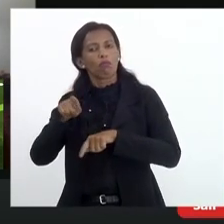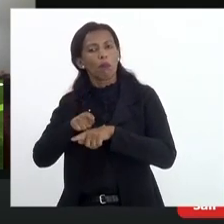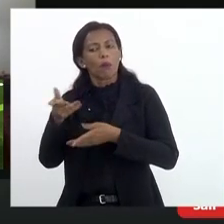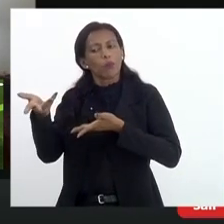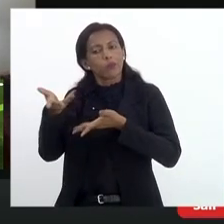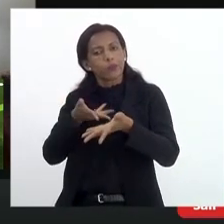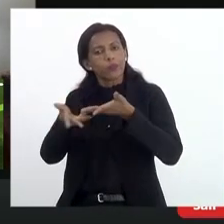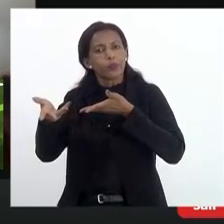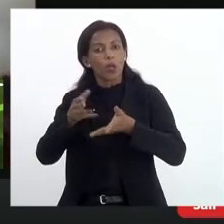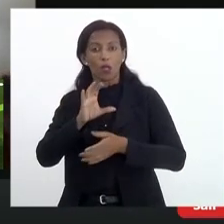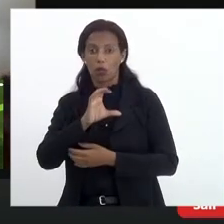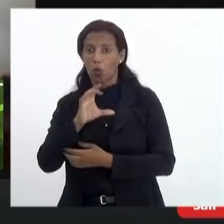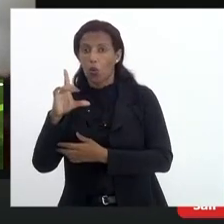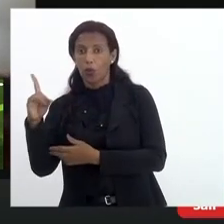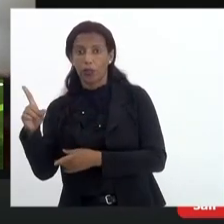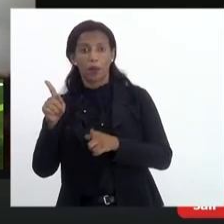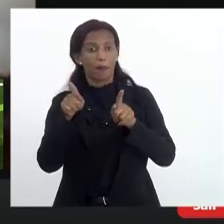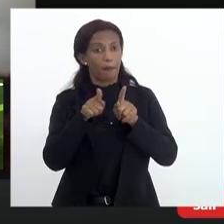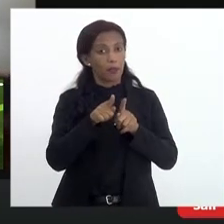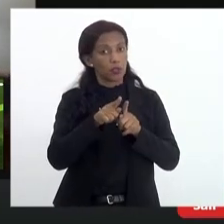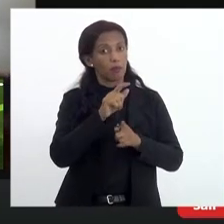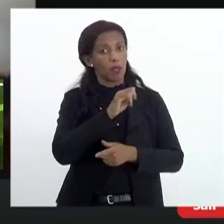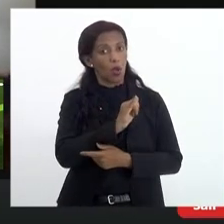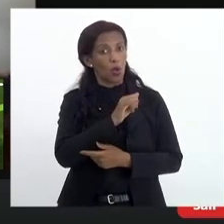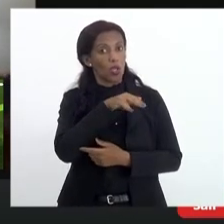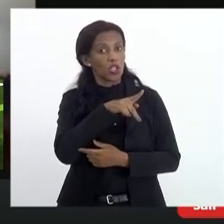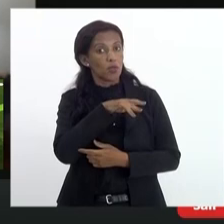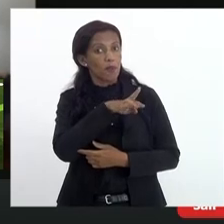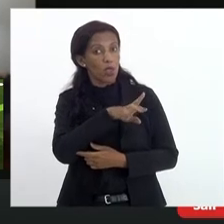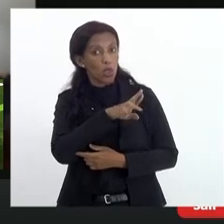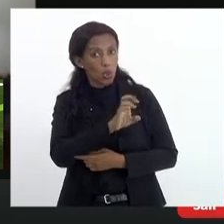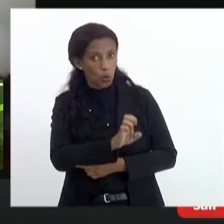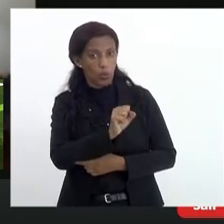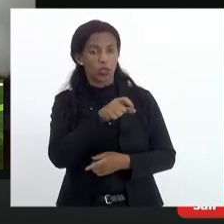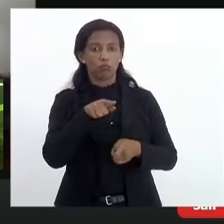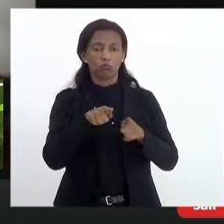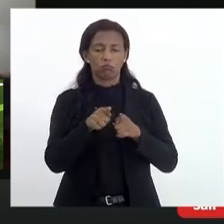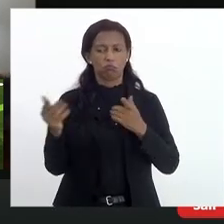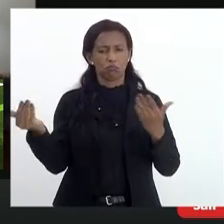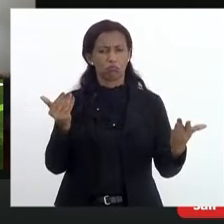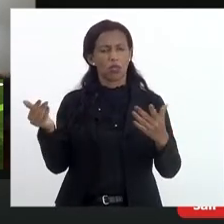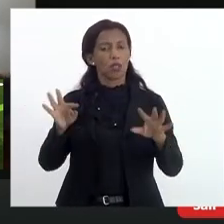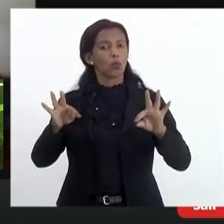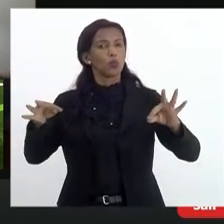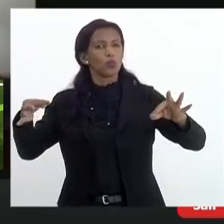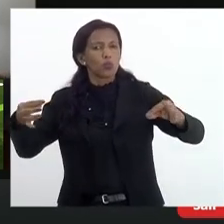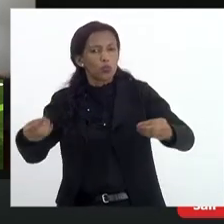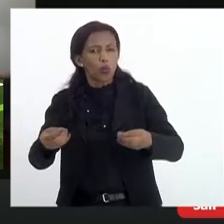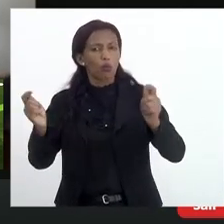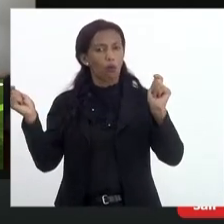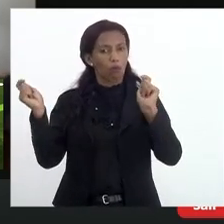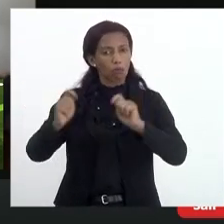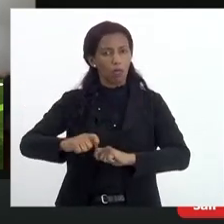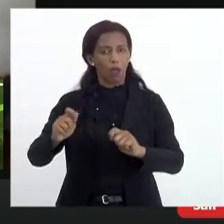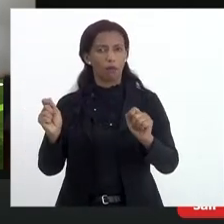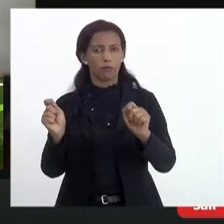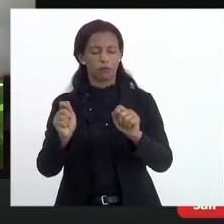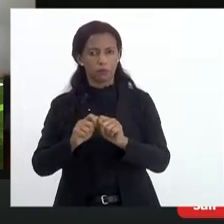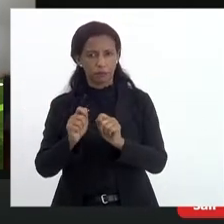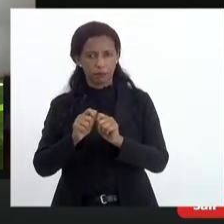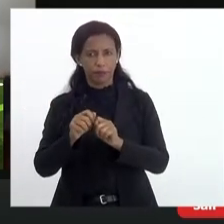não só aos coordenadores, mas também aos inspetores que nos buscam. Então, tudo que foi possível fazer